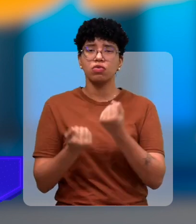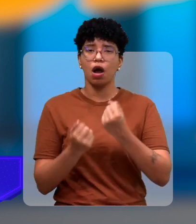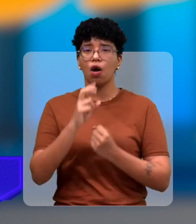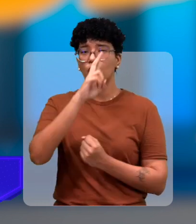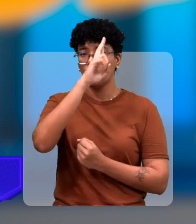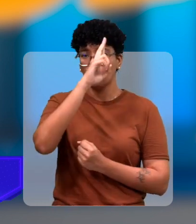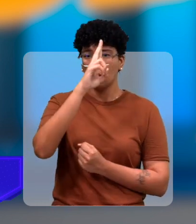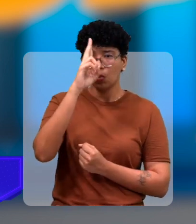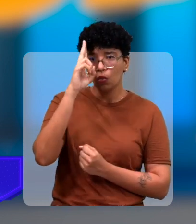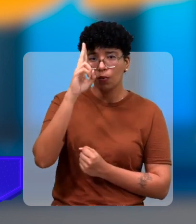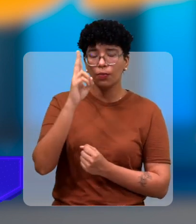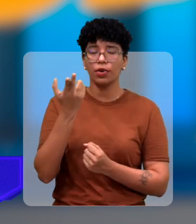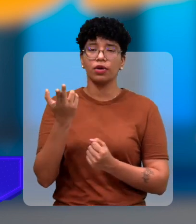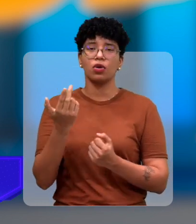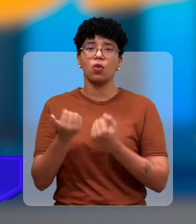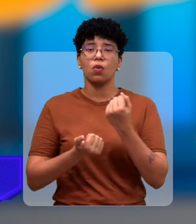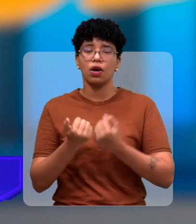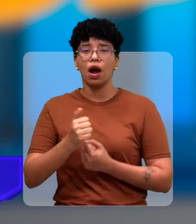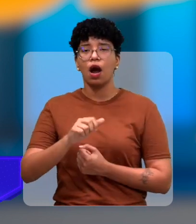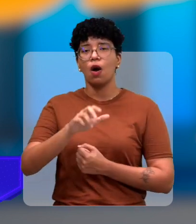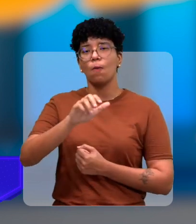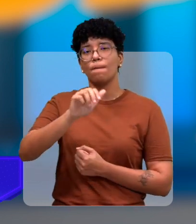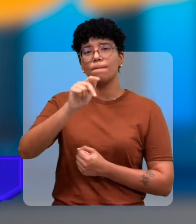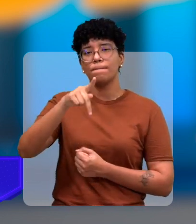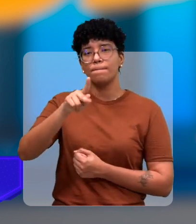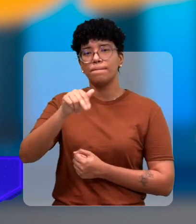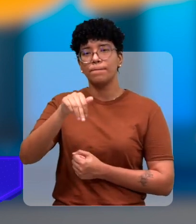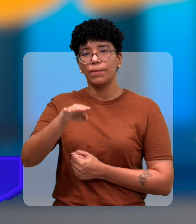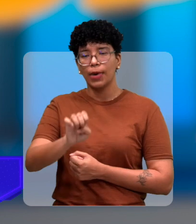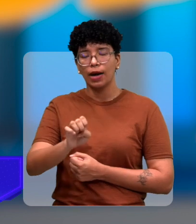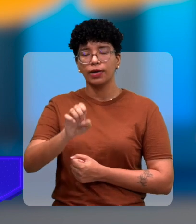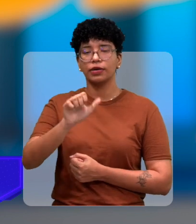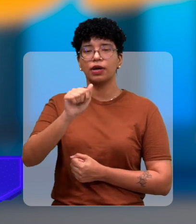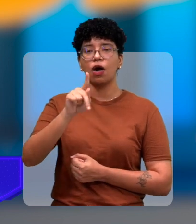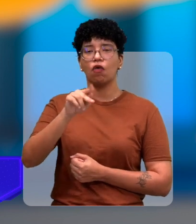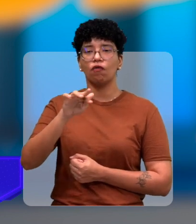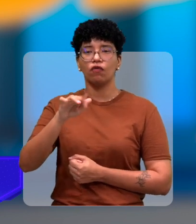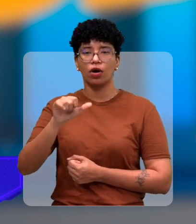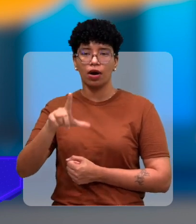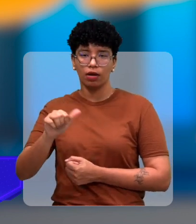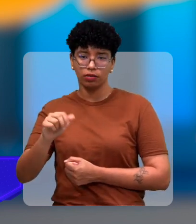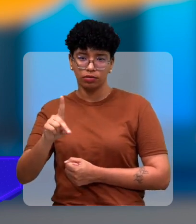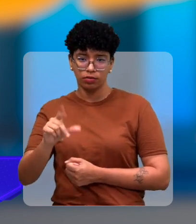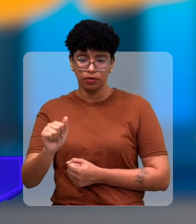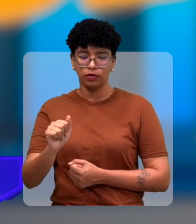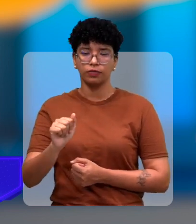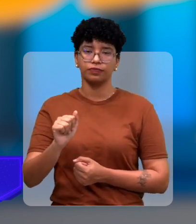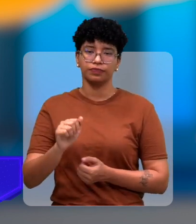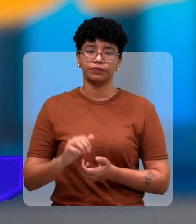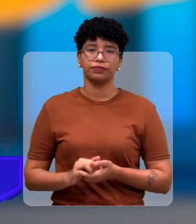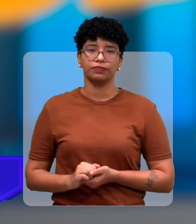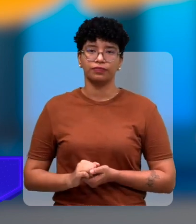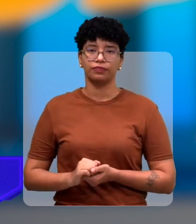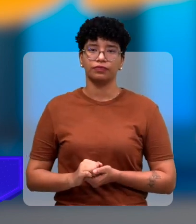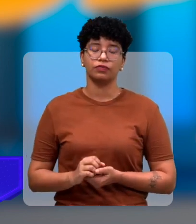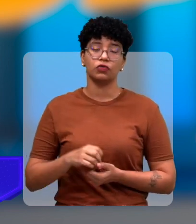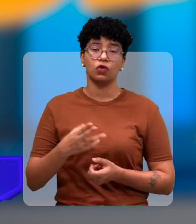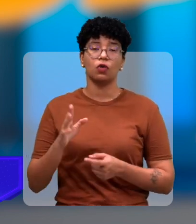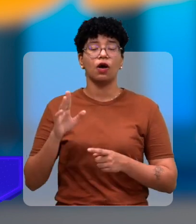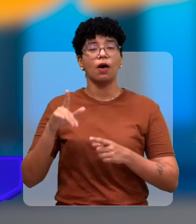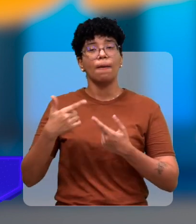aplicativo, ou então ele pega o ônibus para Calvorada, desce em uma parada que se chama de Elua,